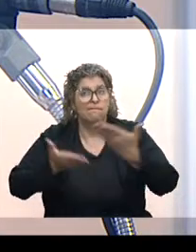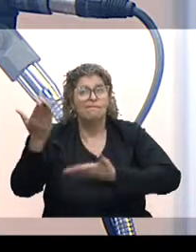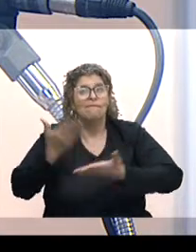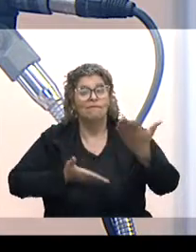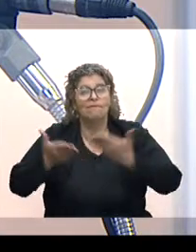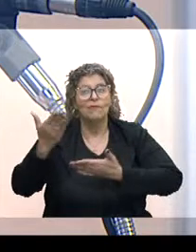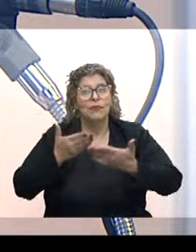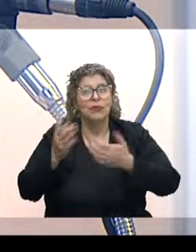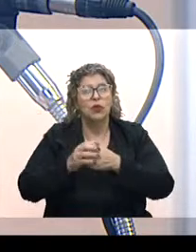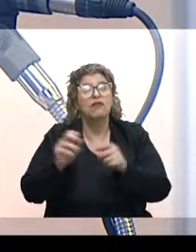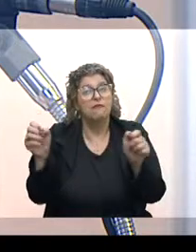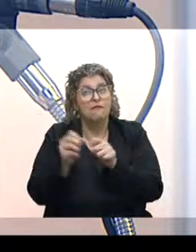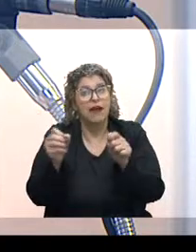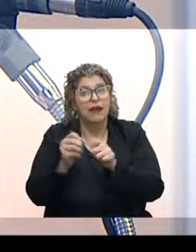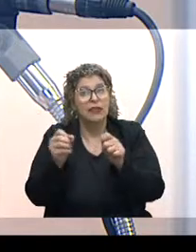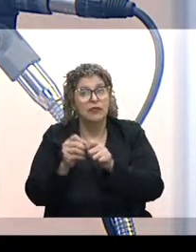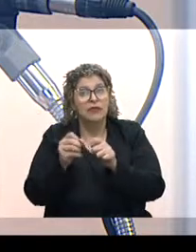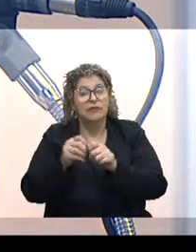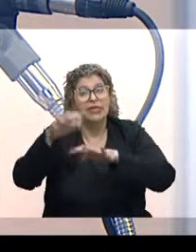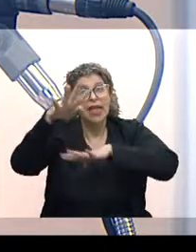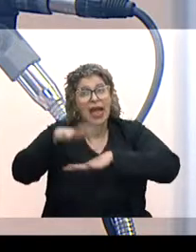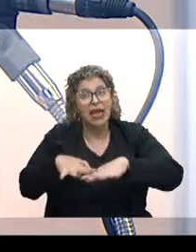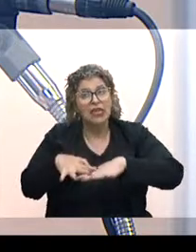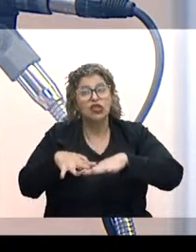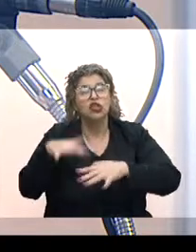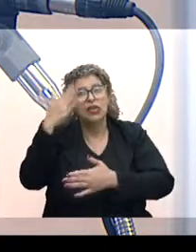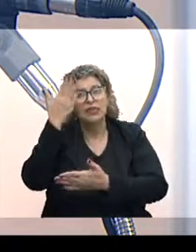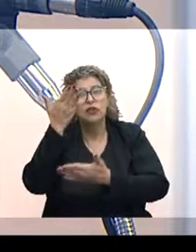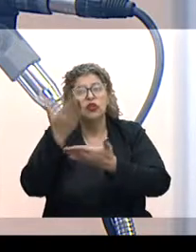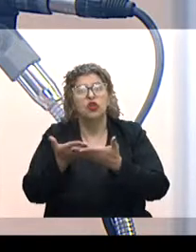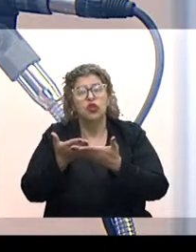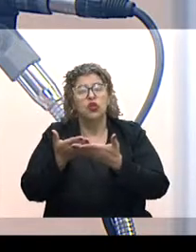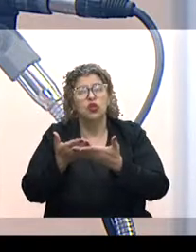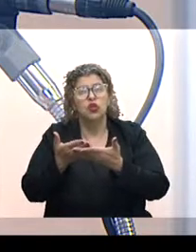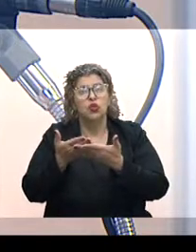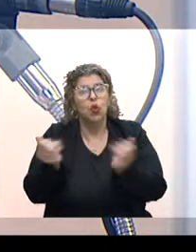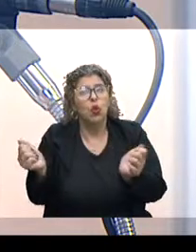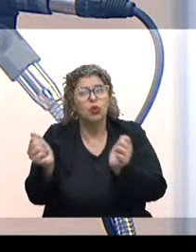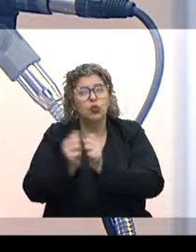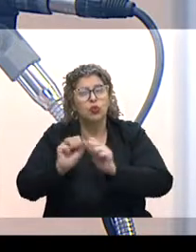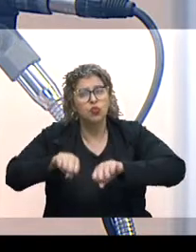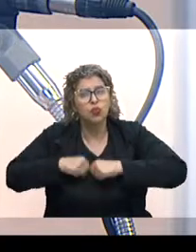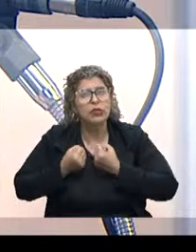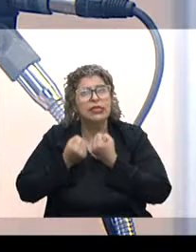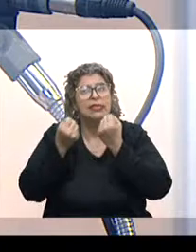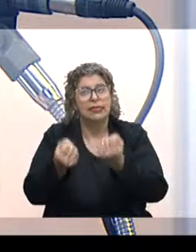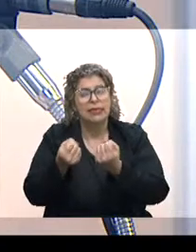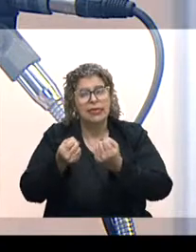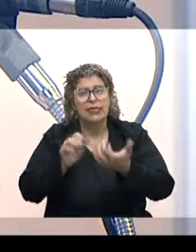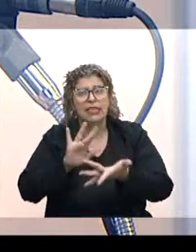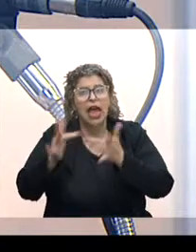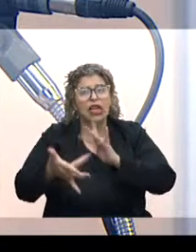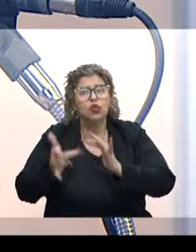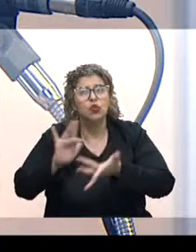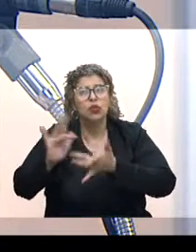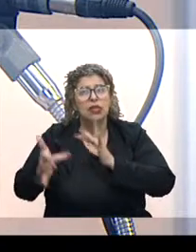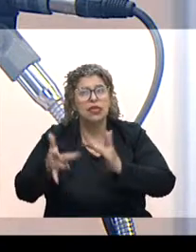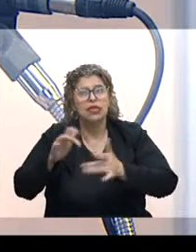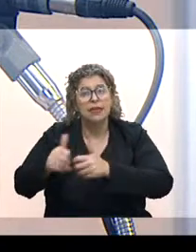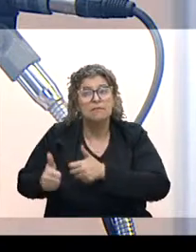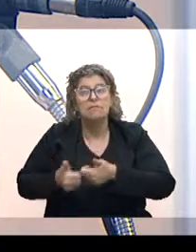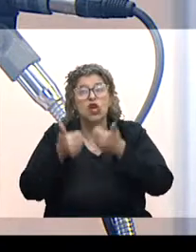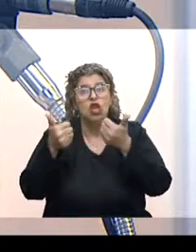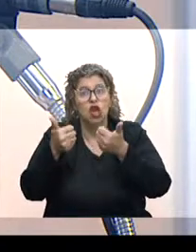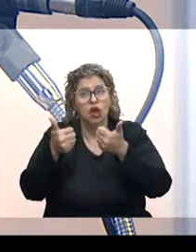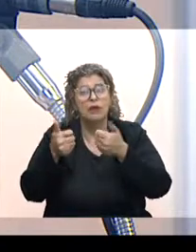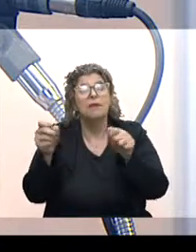os agentes que fazem parte da nossa rede, nós acreditamos que, conjugando esses esforços e articulando, trazer as melhores cabeças que